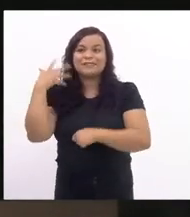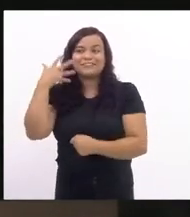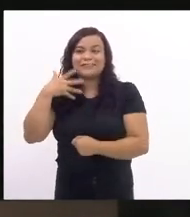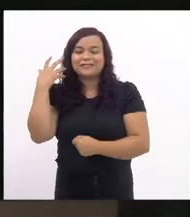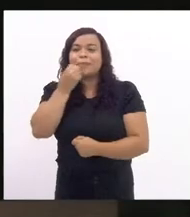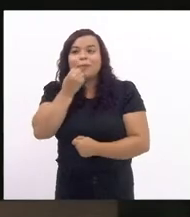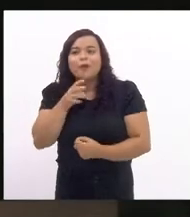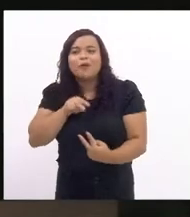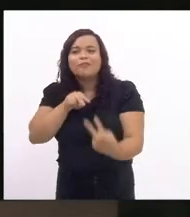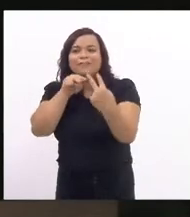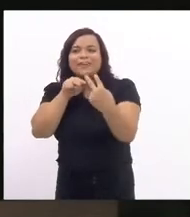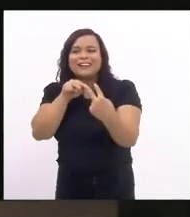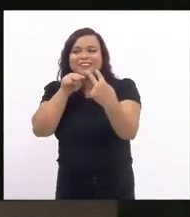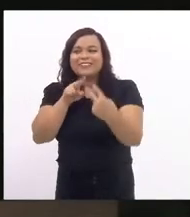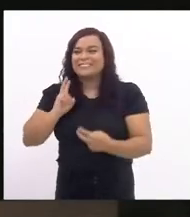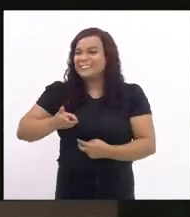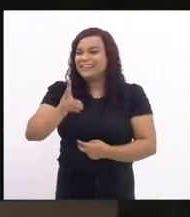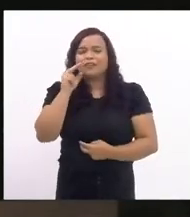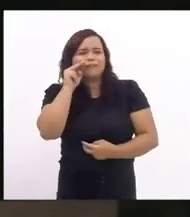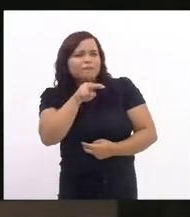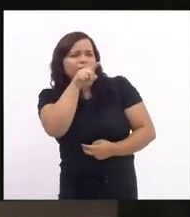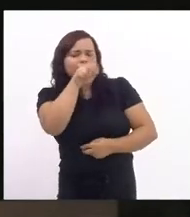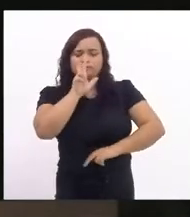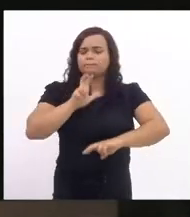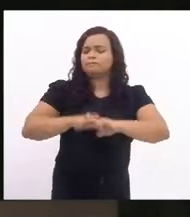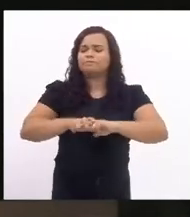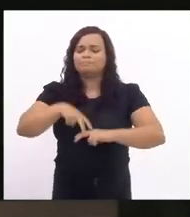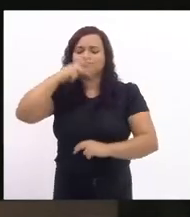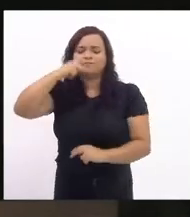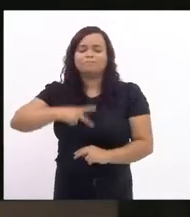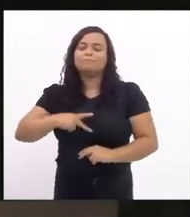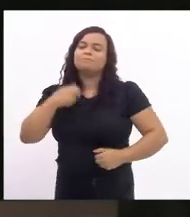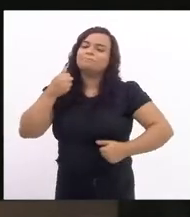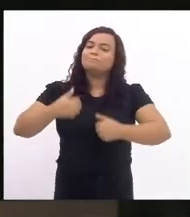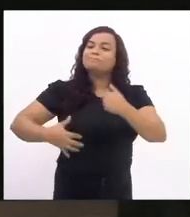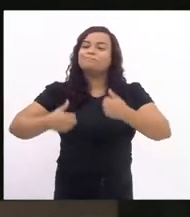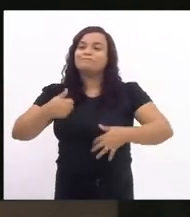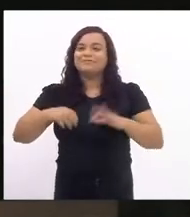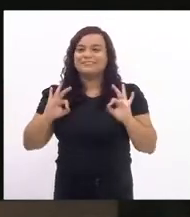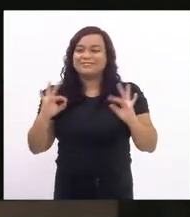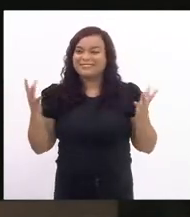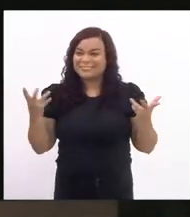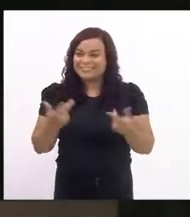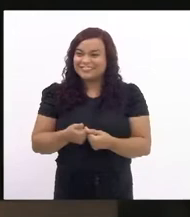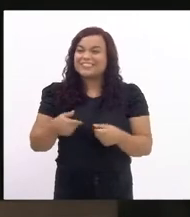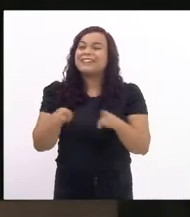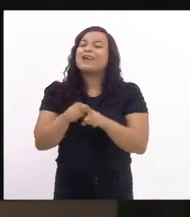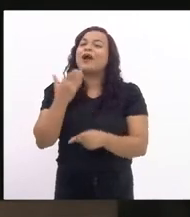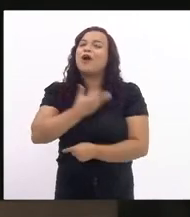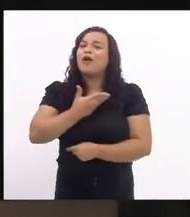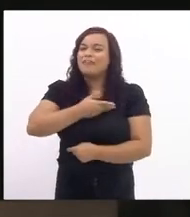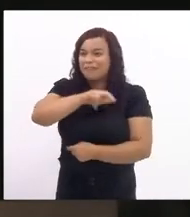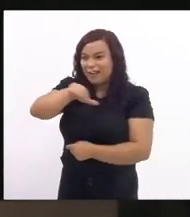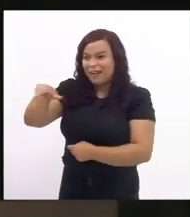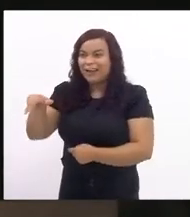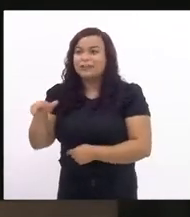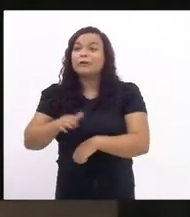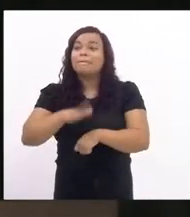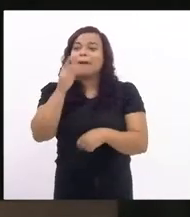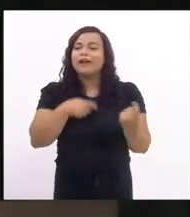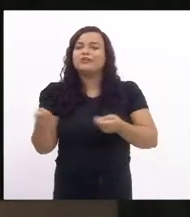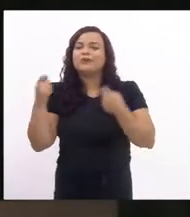-la viu Tia Ju presidindo assentada nessa cadeira como outras companheiras mas de forma mais